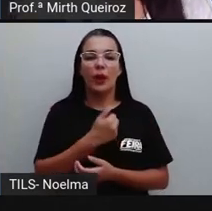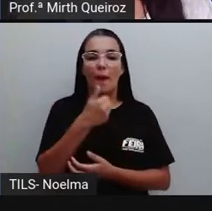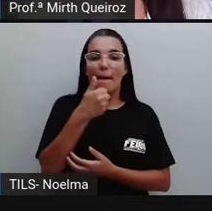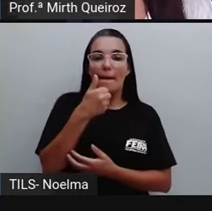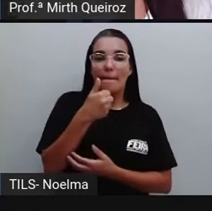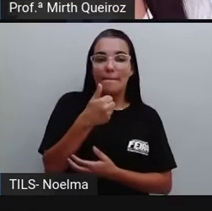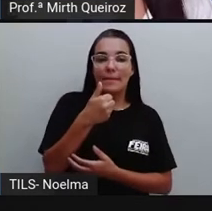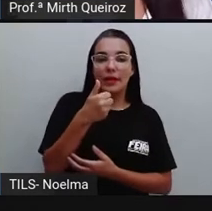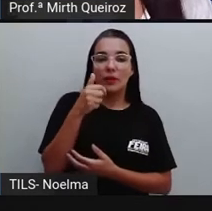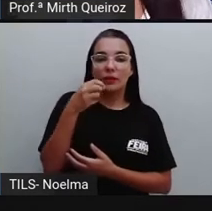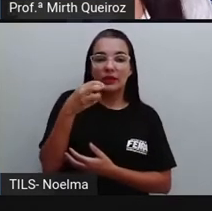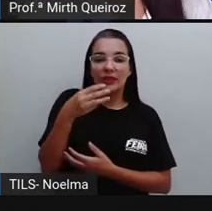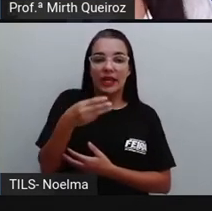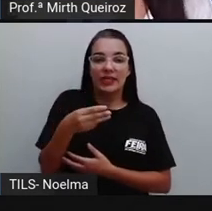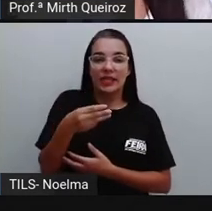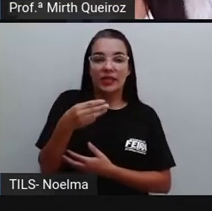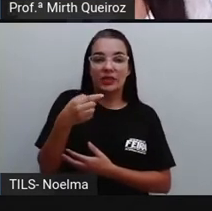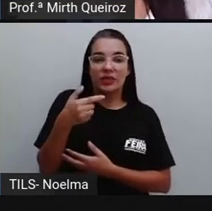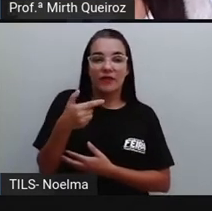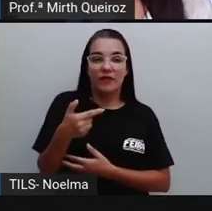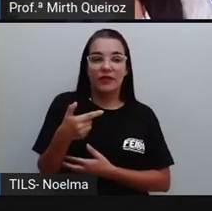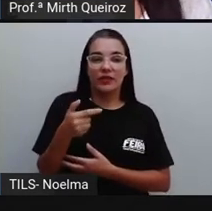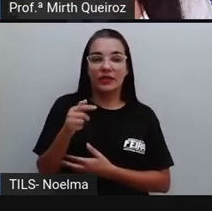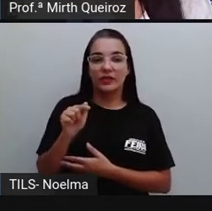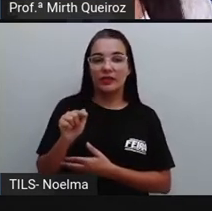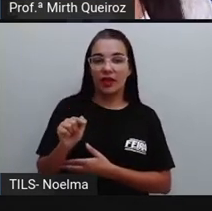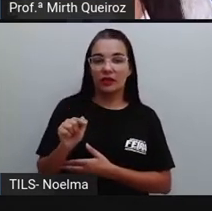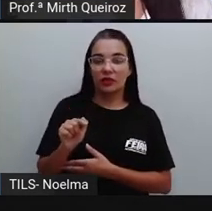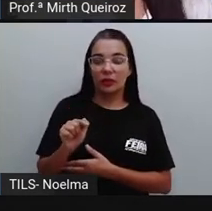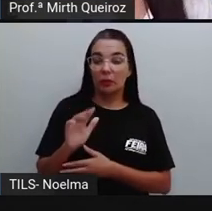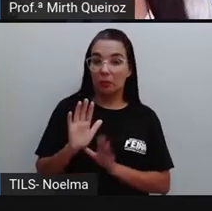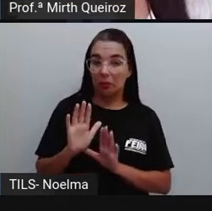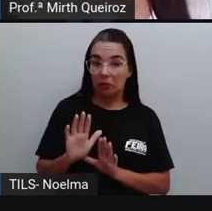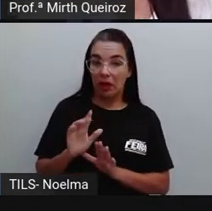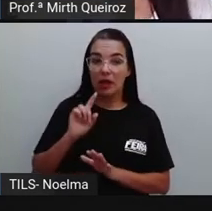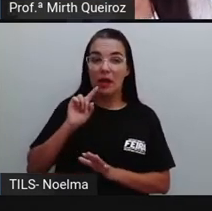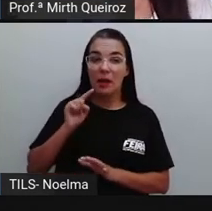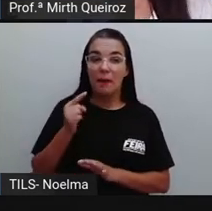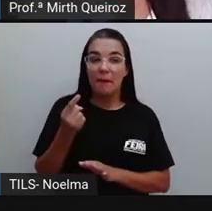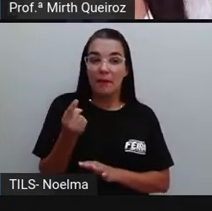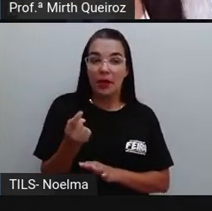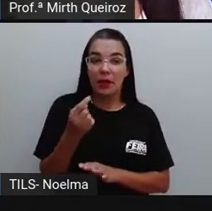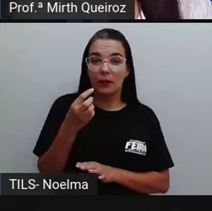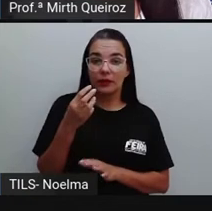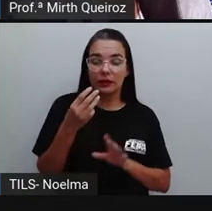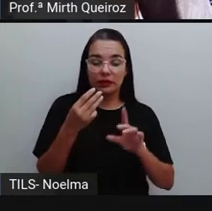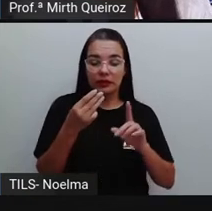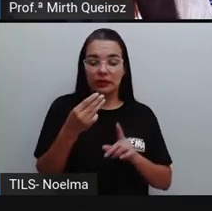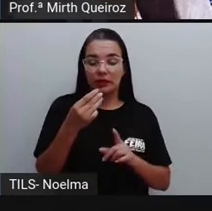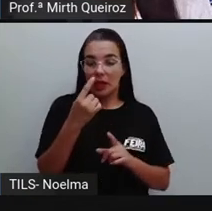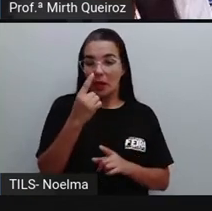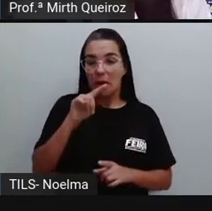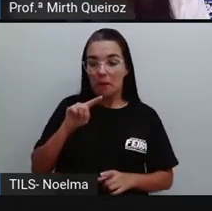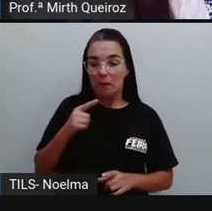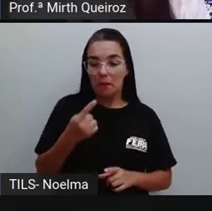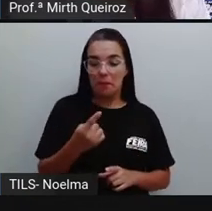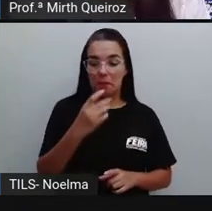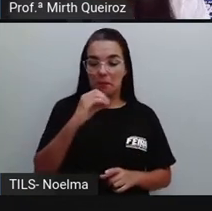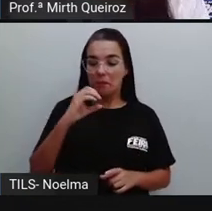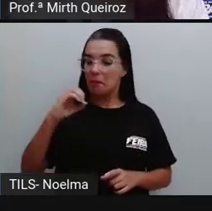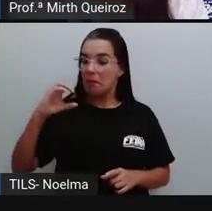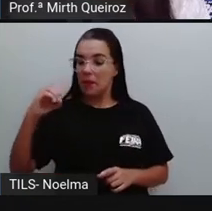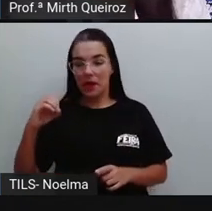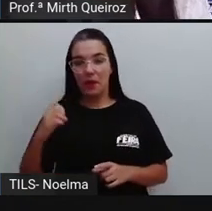e sete. Nós temos aí, ao decompor o número, seria mil mais trezentos, mais